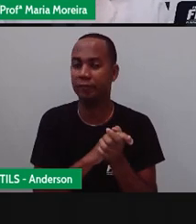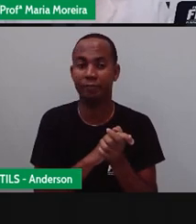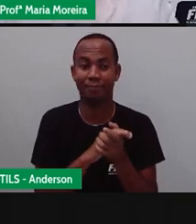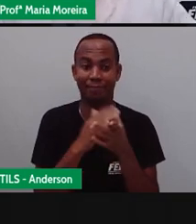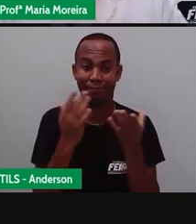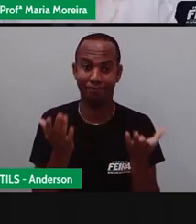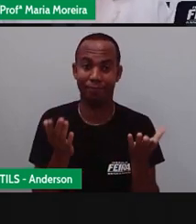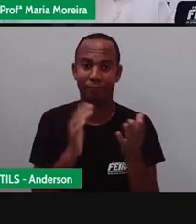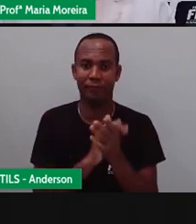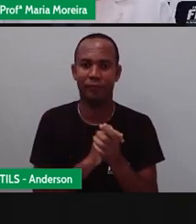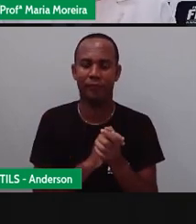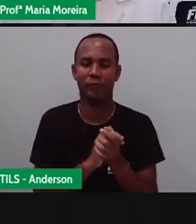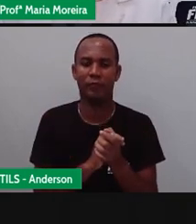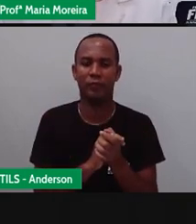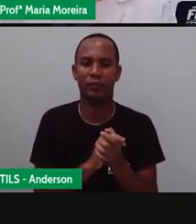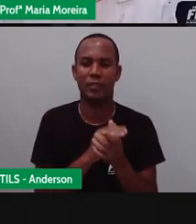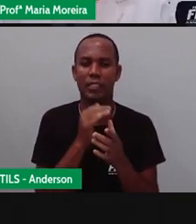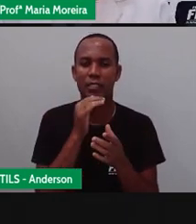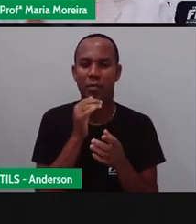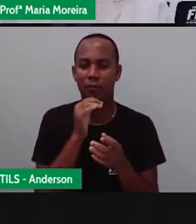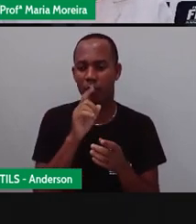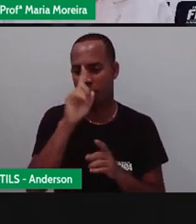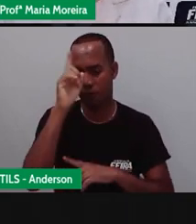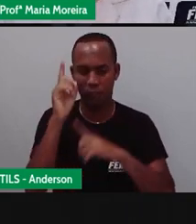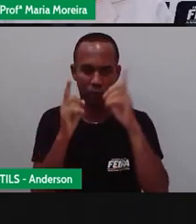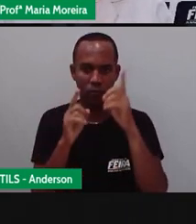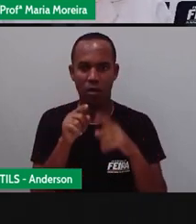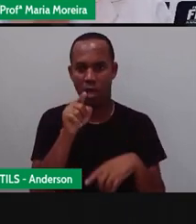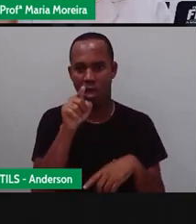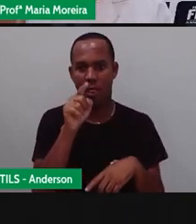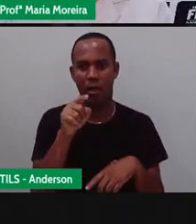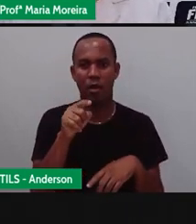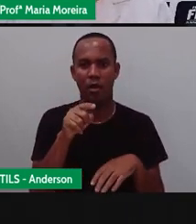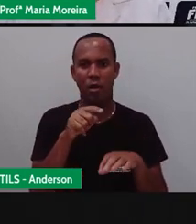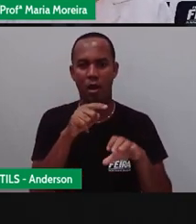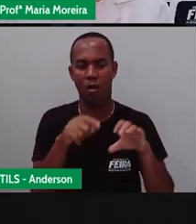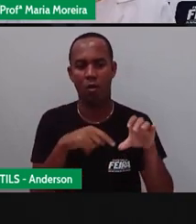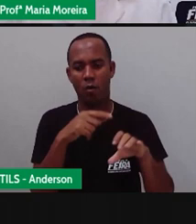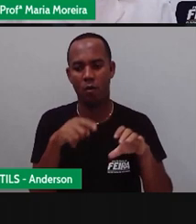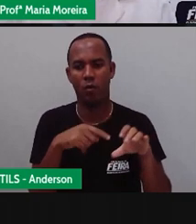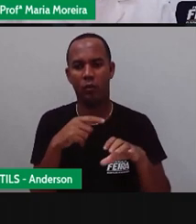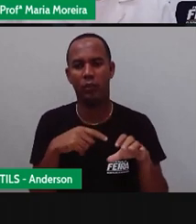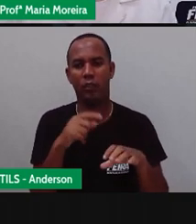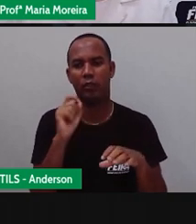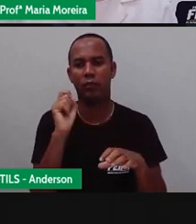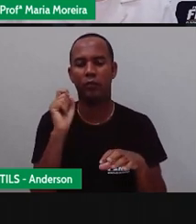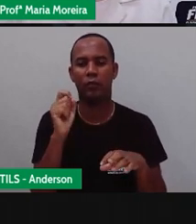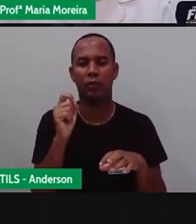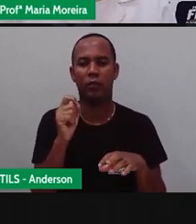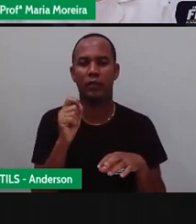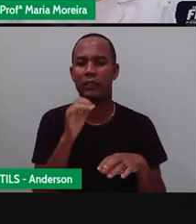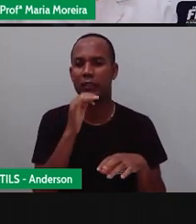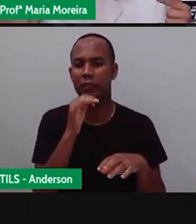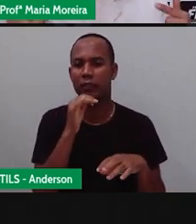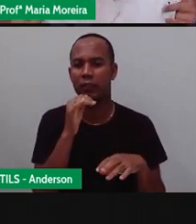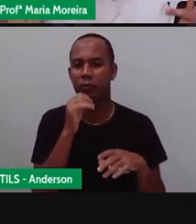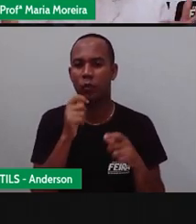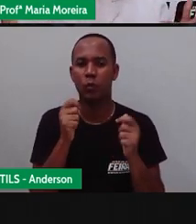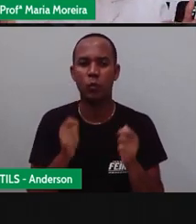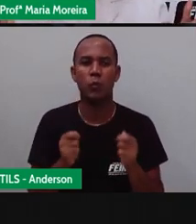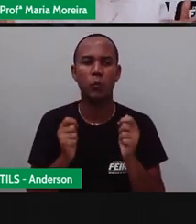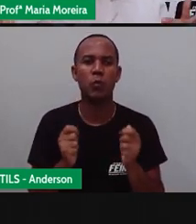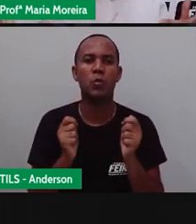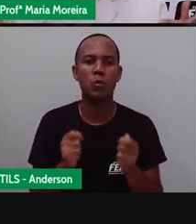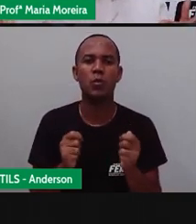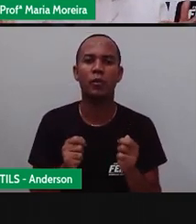Pois é. Bom, com a invenção da roda, surgiram as carroças. Eu acredito que a maioria de vocês aí já devem ter visto uma carroça. Eu já